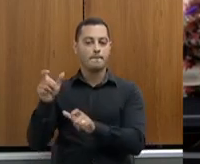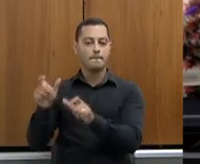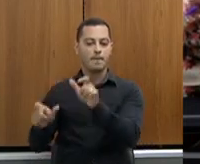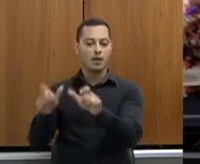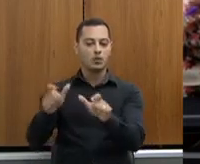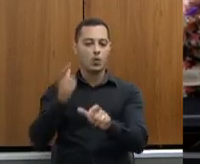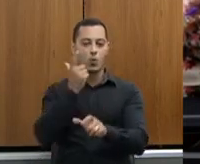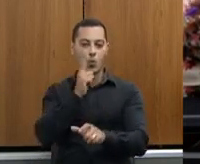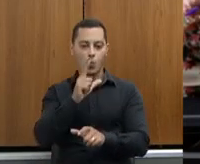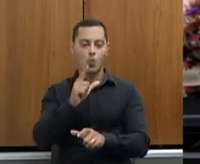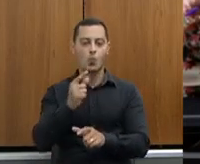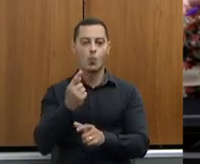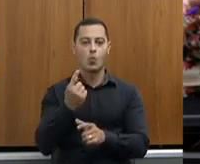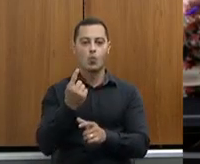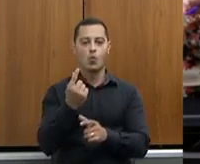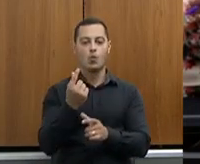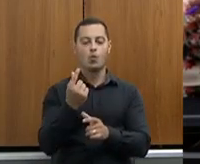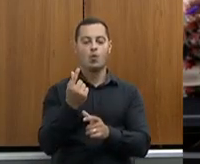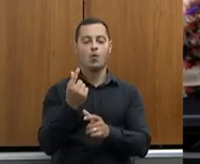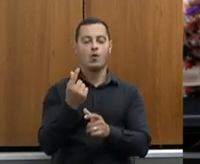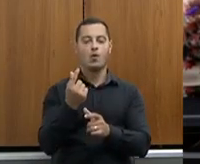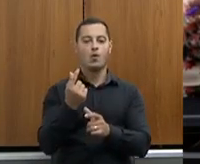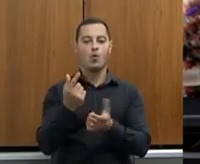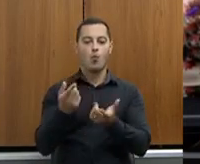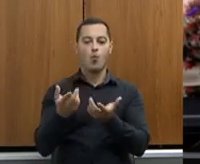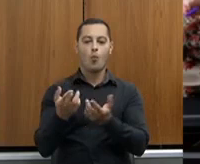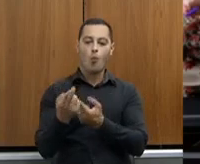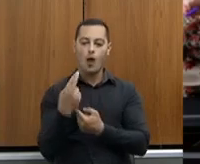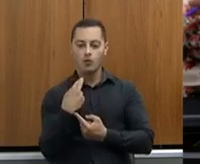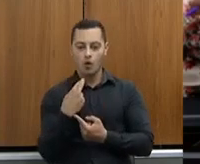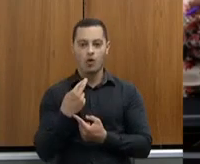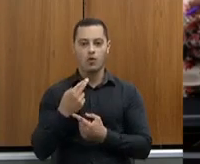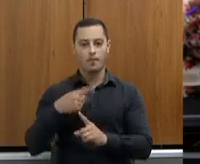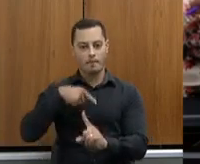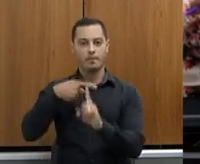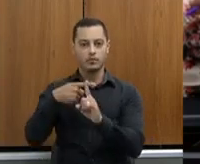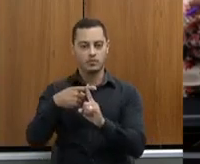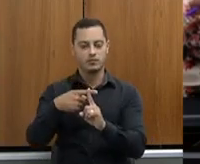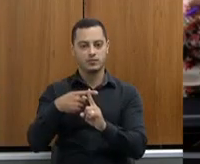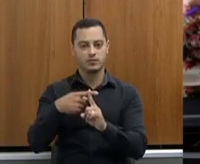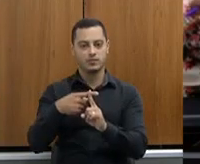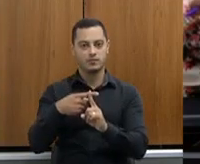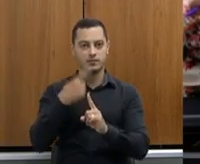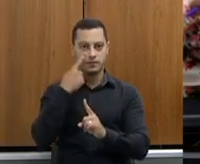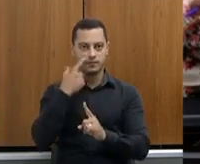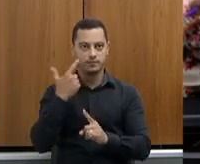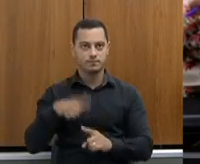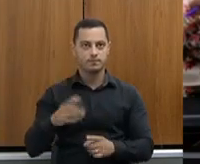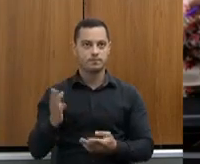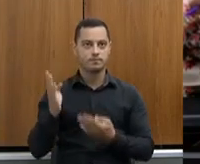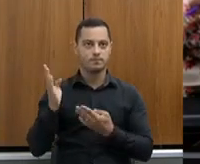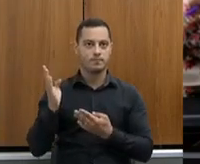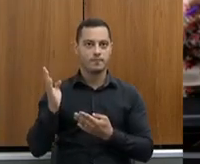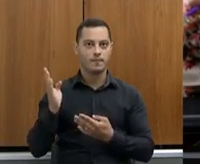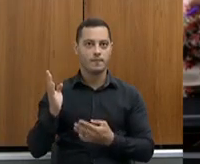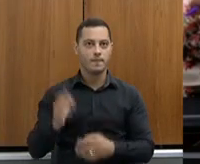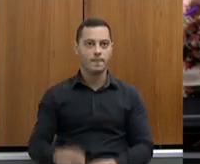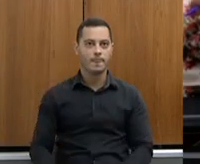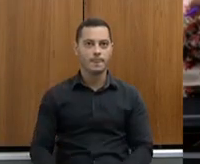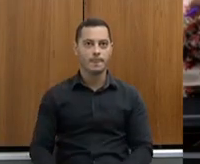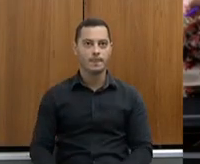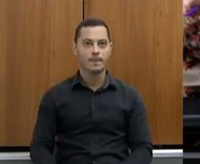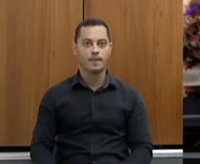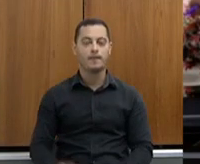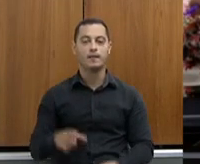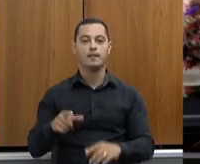-benefício muito razoável e que vocês viram o resultado do slide que nós passamos do Progenética. Pode passar, por favor. A realização